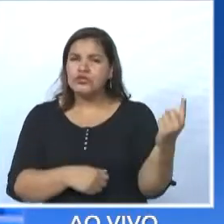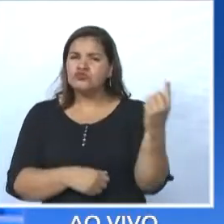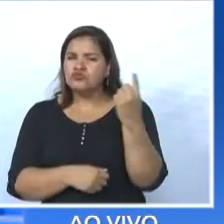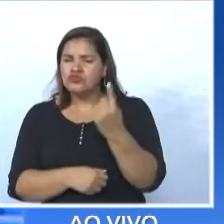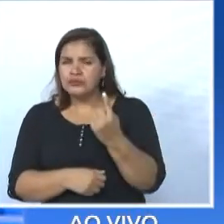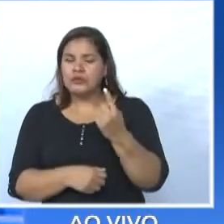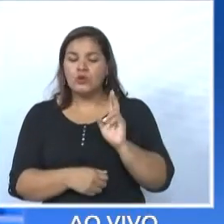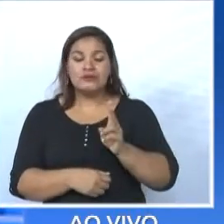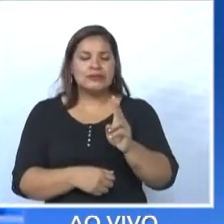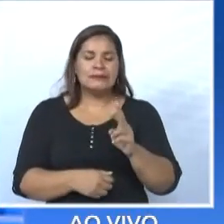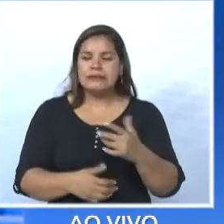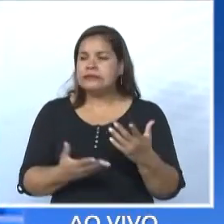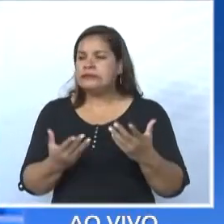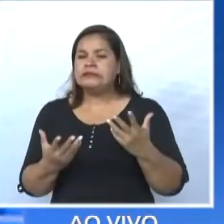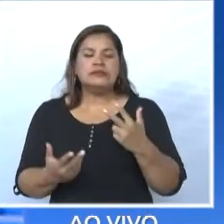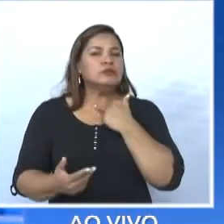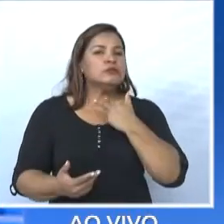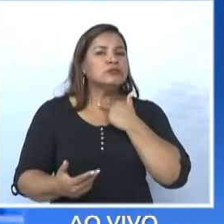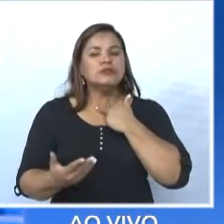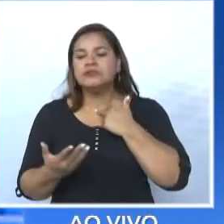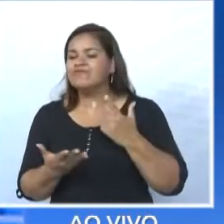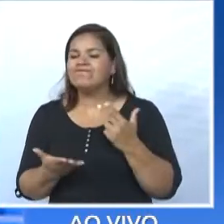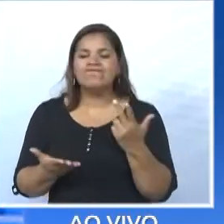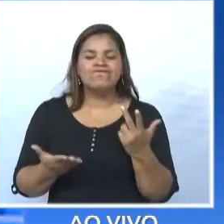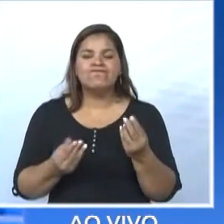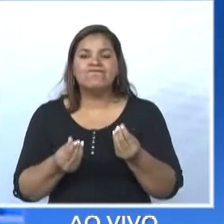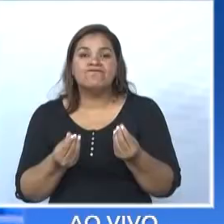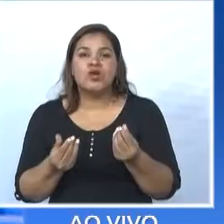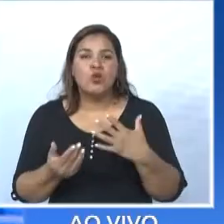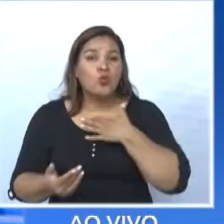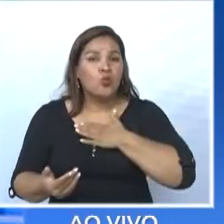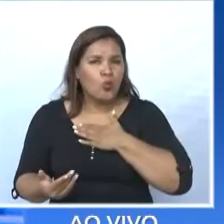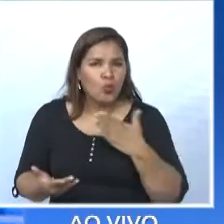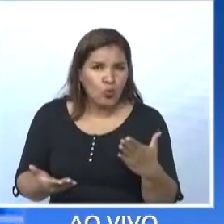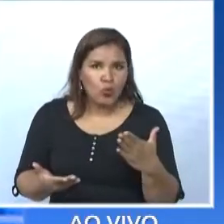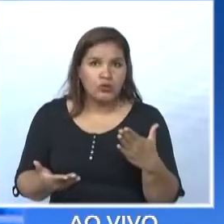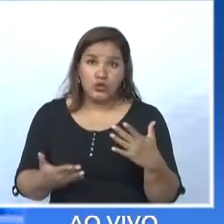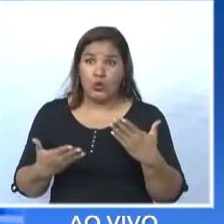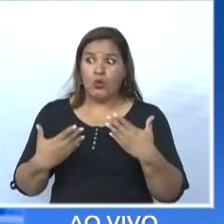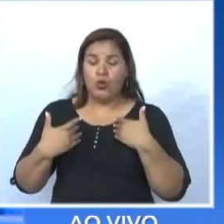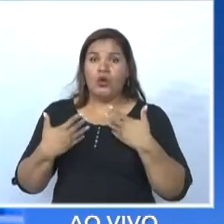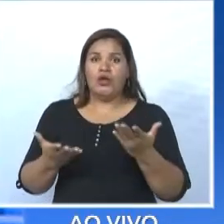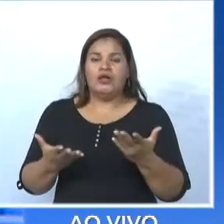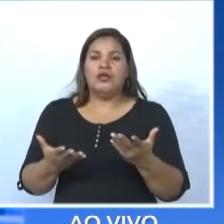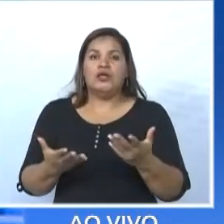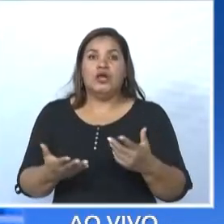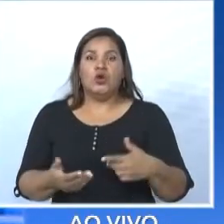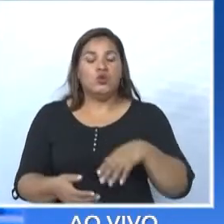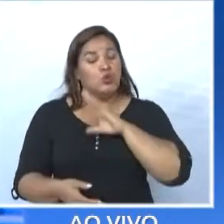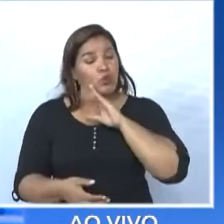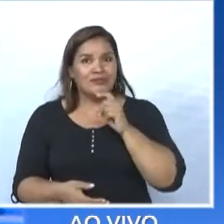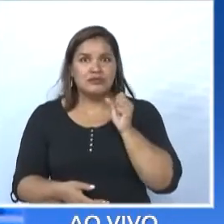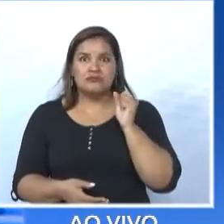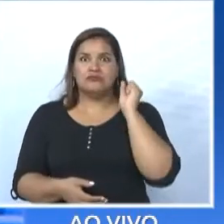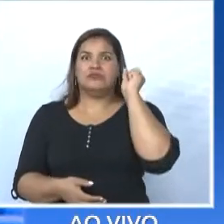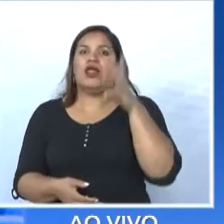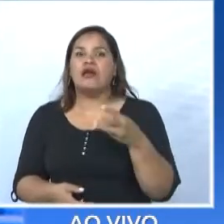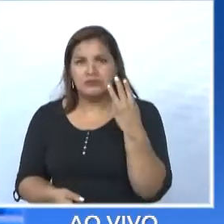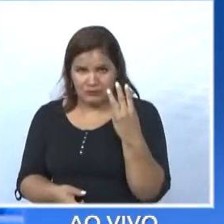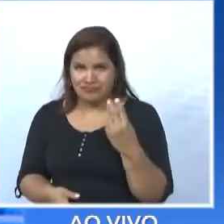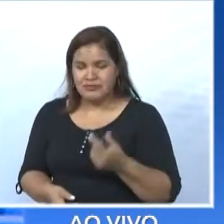asoberbado. Muita coisa para fazer, eu gosto disso, eu sou meio, eu durmo três horas da manhã, acordo às cinco e já saio,